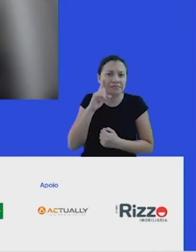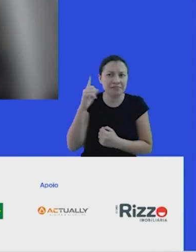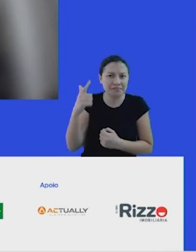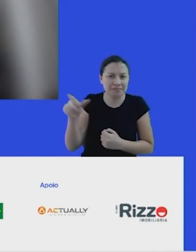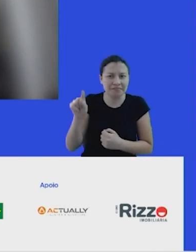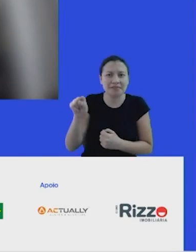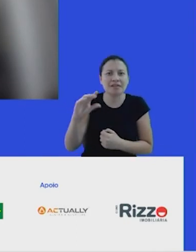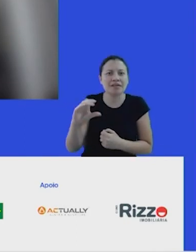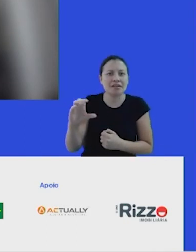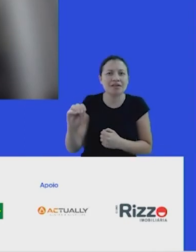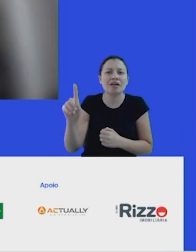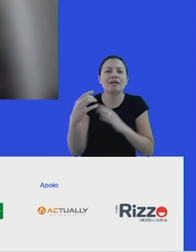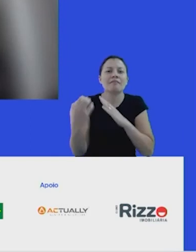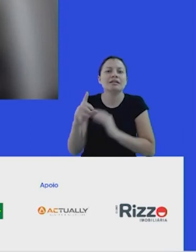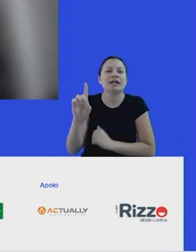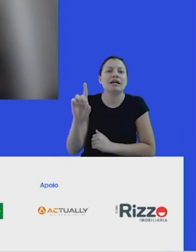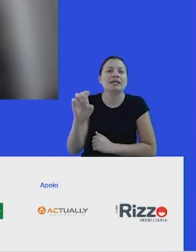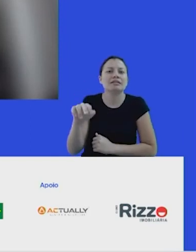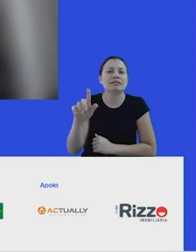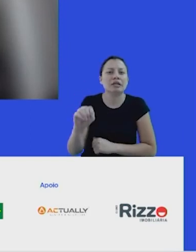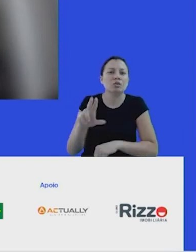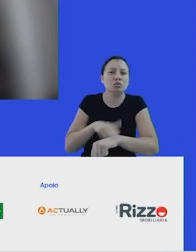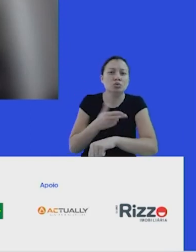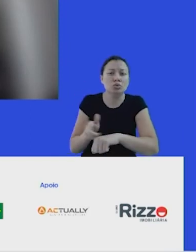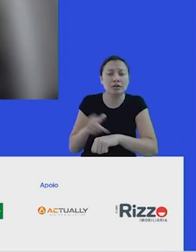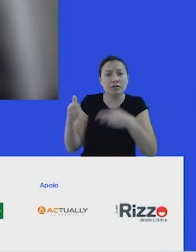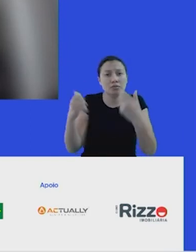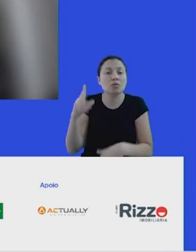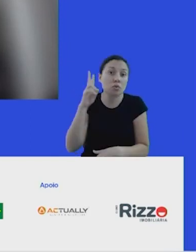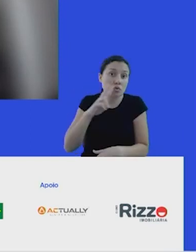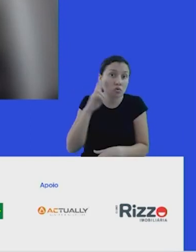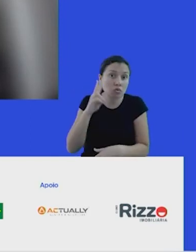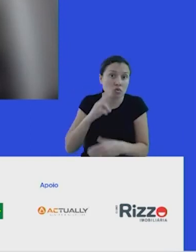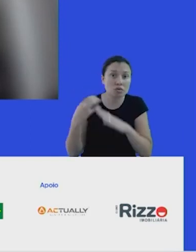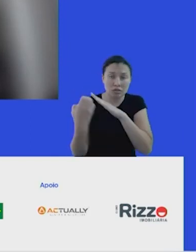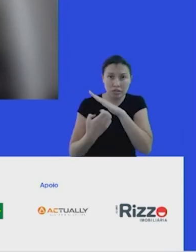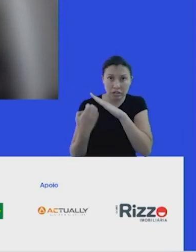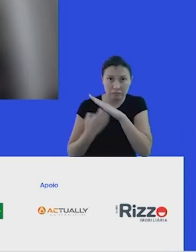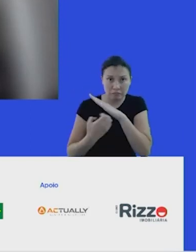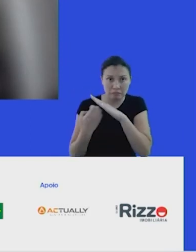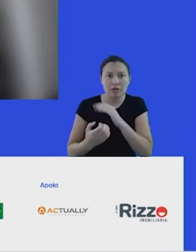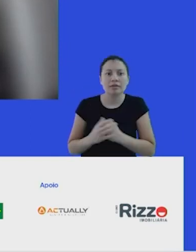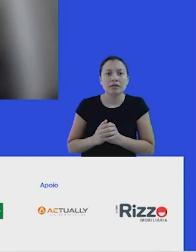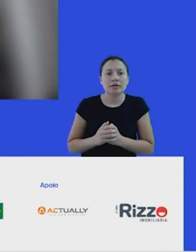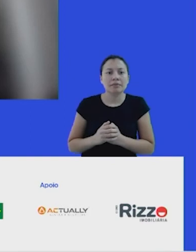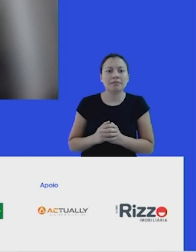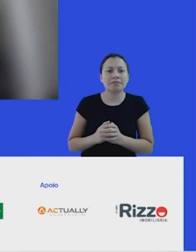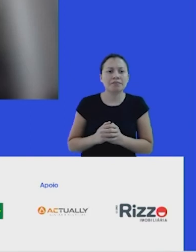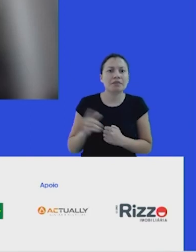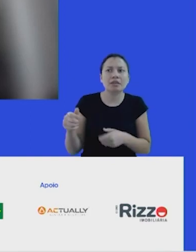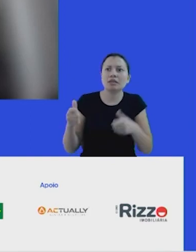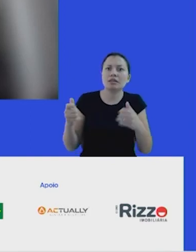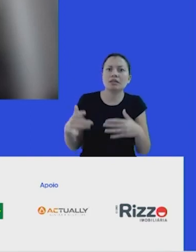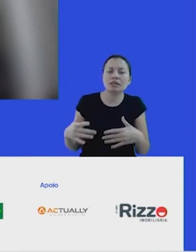Dengo, Chocolates, que ele contou a história de uma empresa que é um berge, case sustentável, porque ele considera, inclusive, a rentabilidade